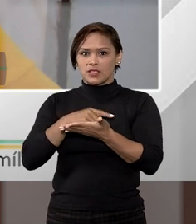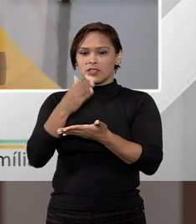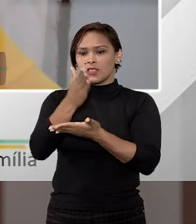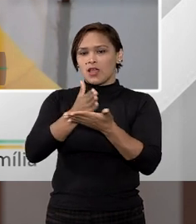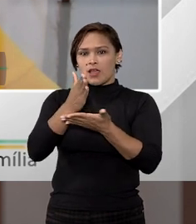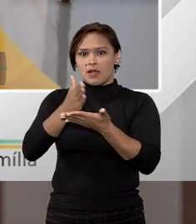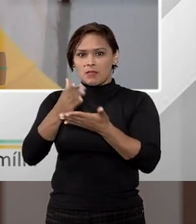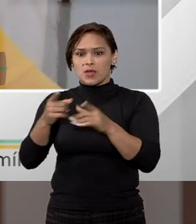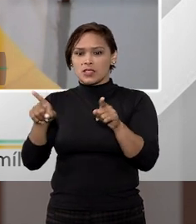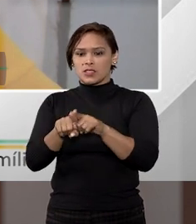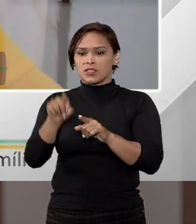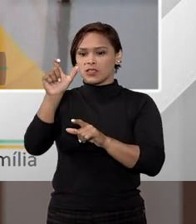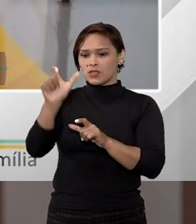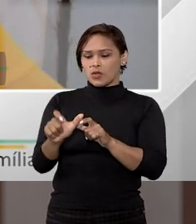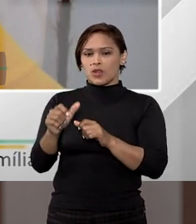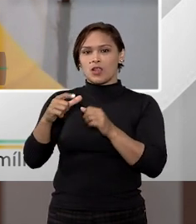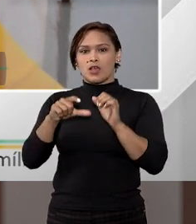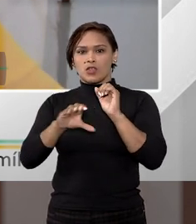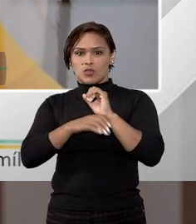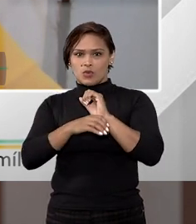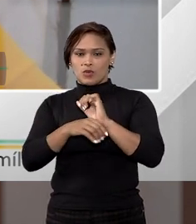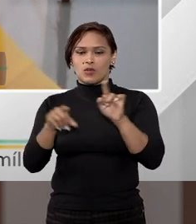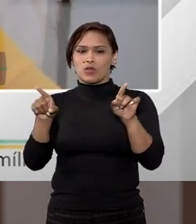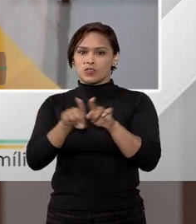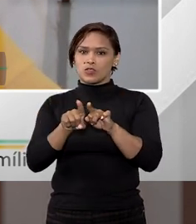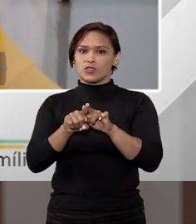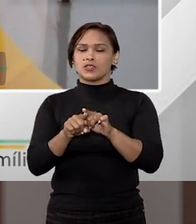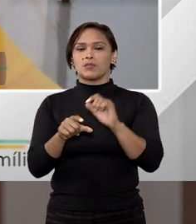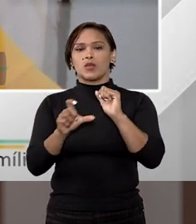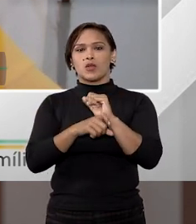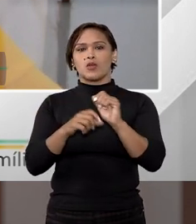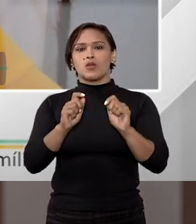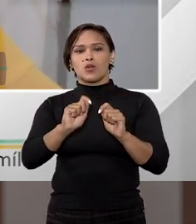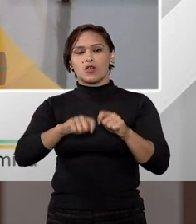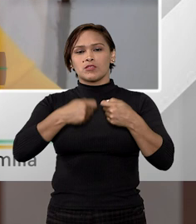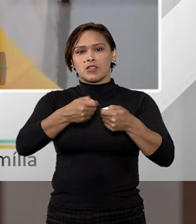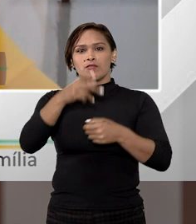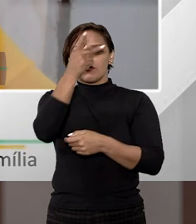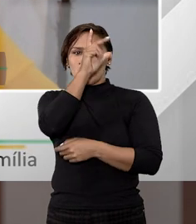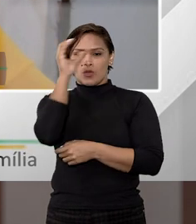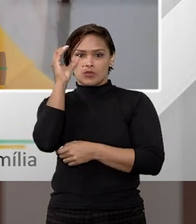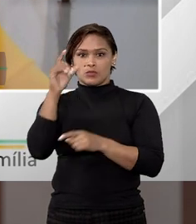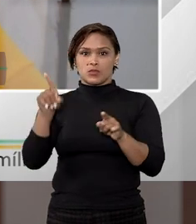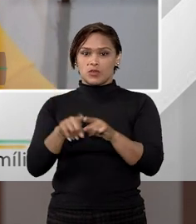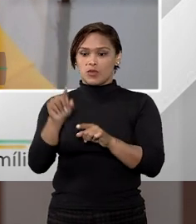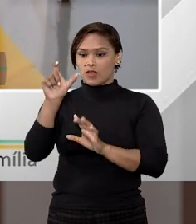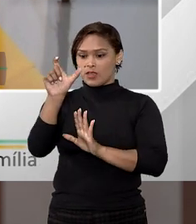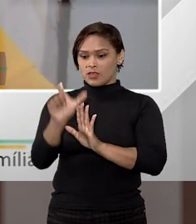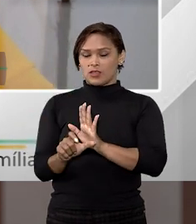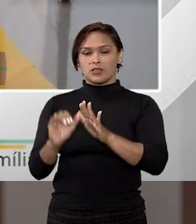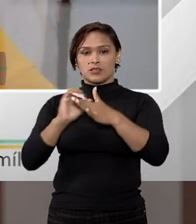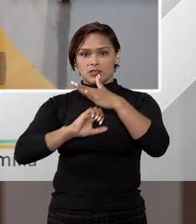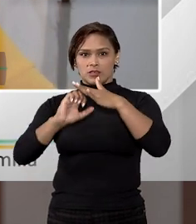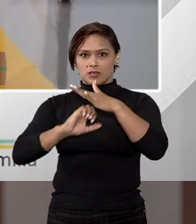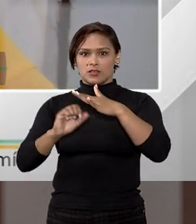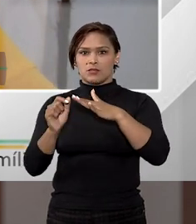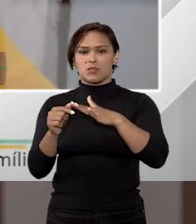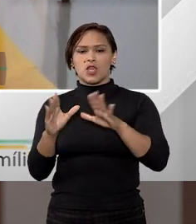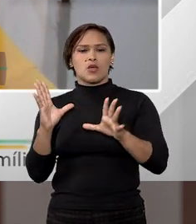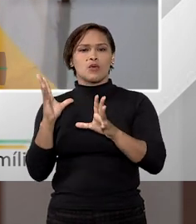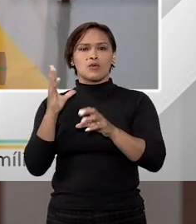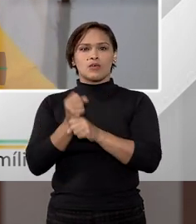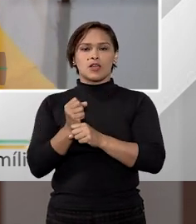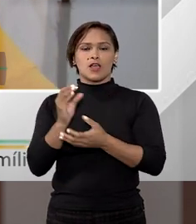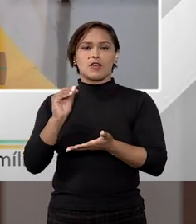regramento da desconsideração tanto lá no Código Civil quanto no nosso Código de Defesa do Consumidor e, neste caso, quando a empresa não